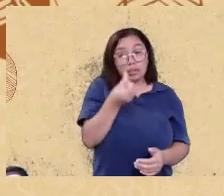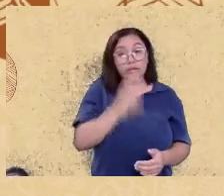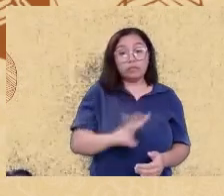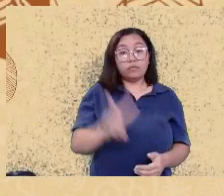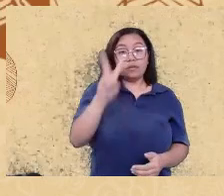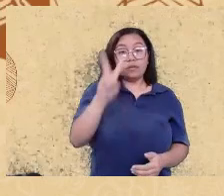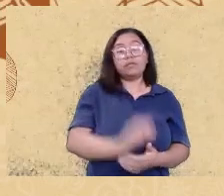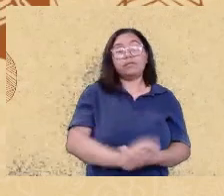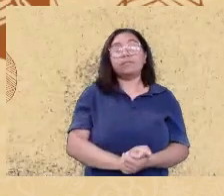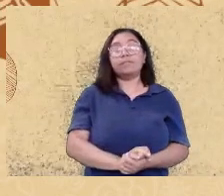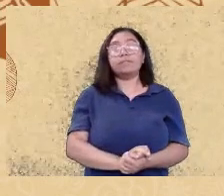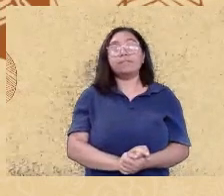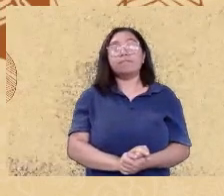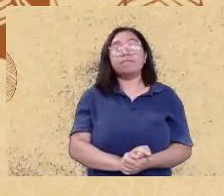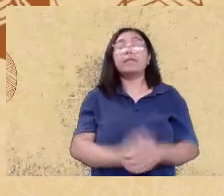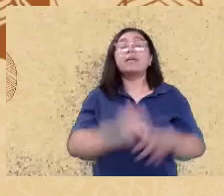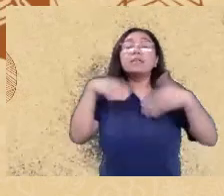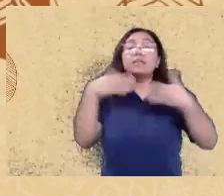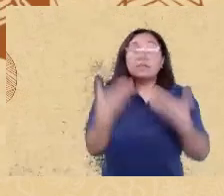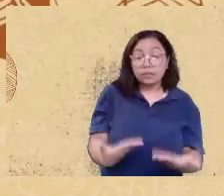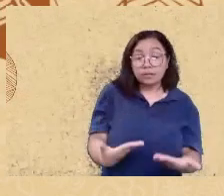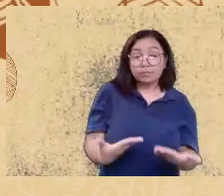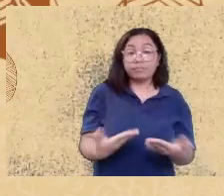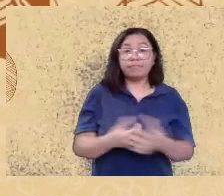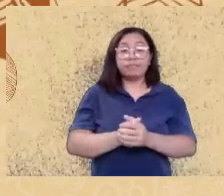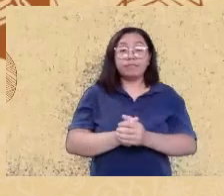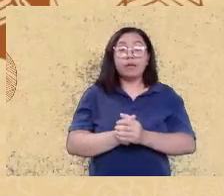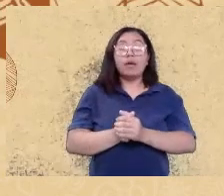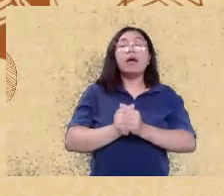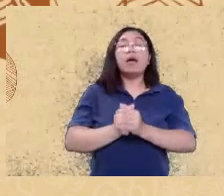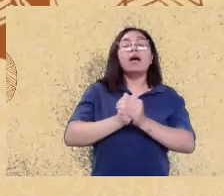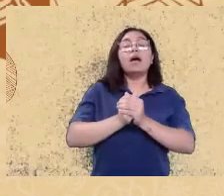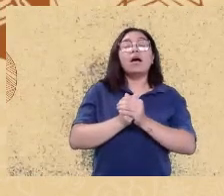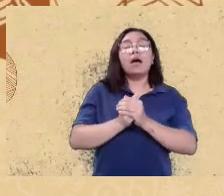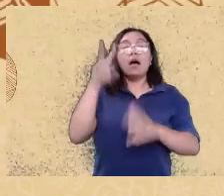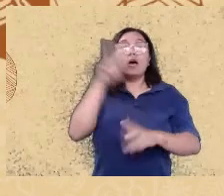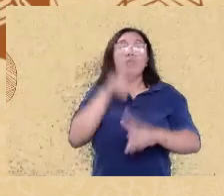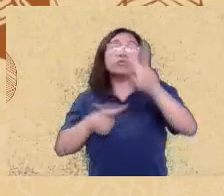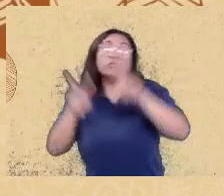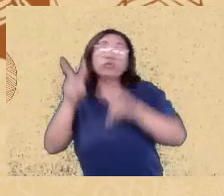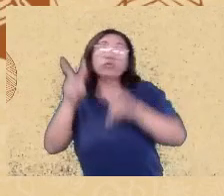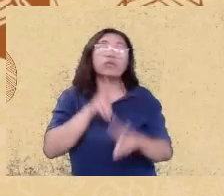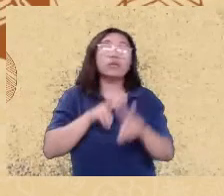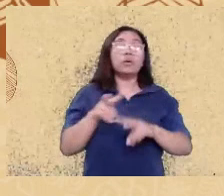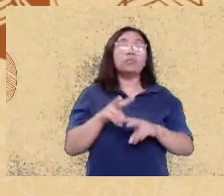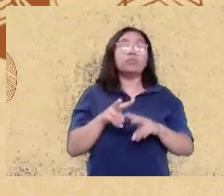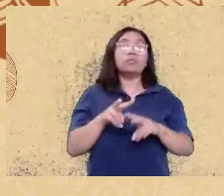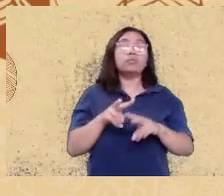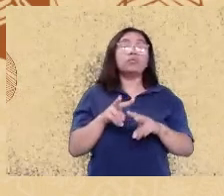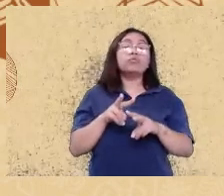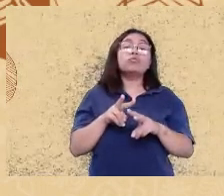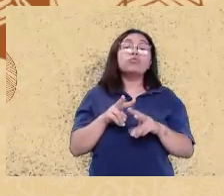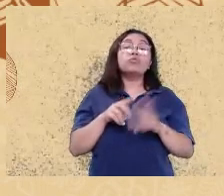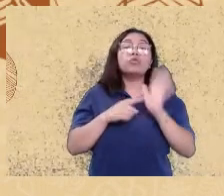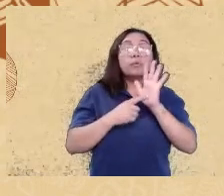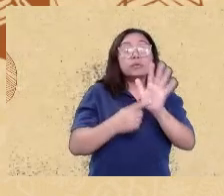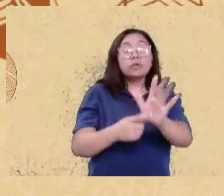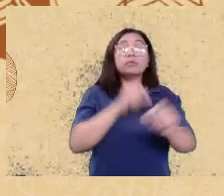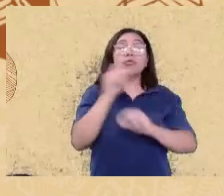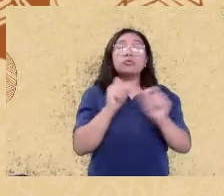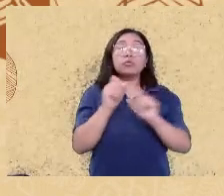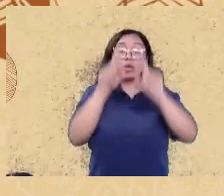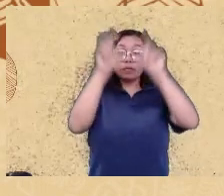pois bem ao nos depararmos com esses resultados nós intitulamos a nossa pesquisa